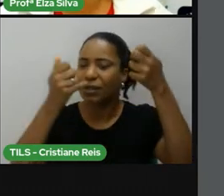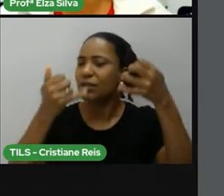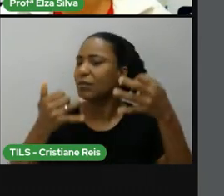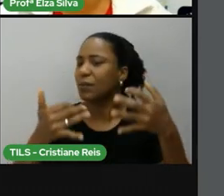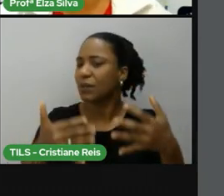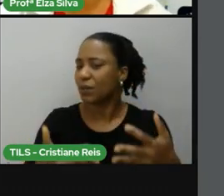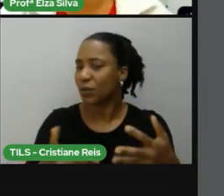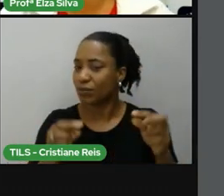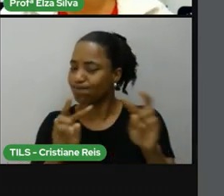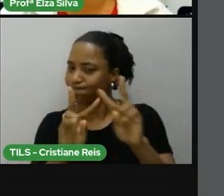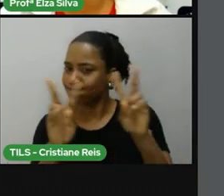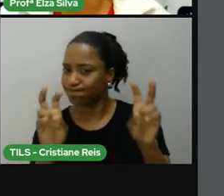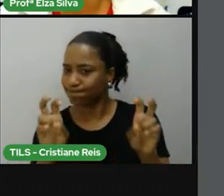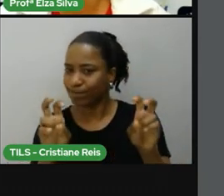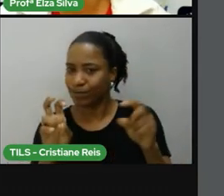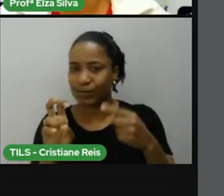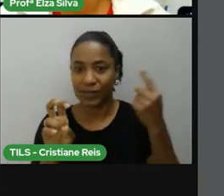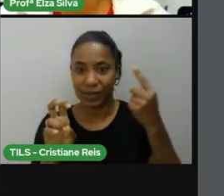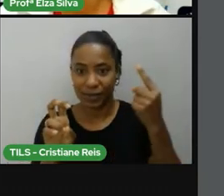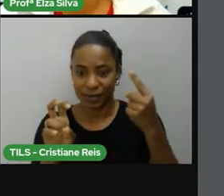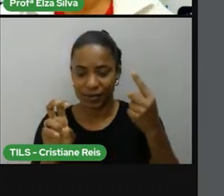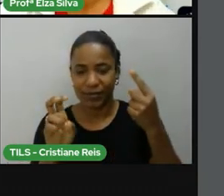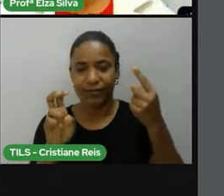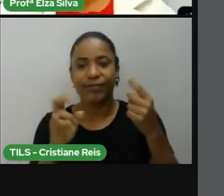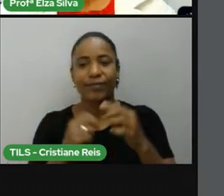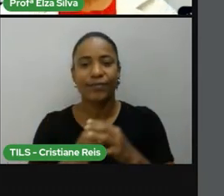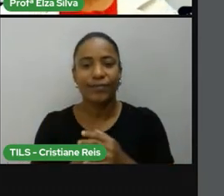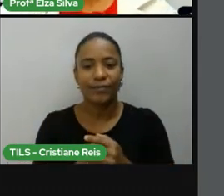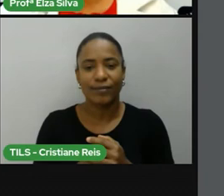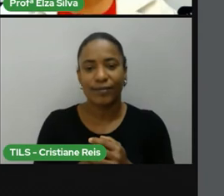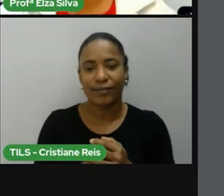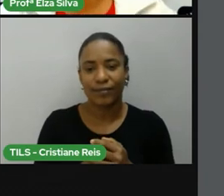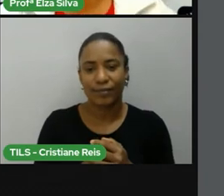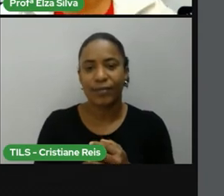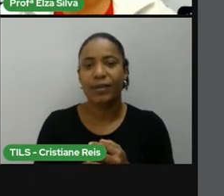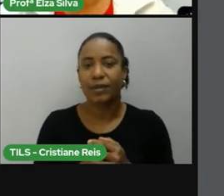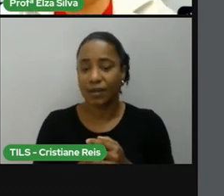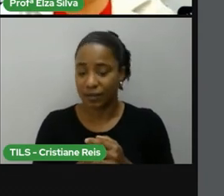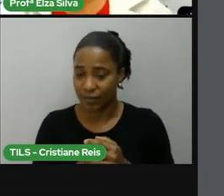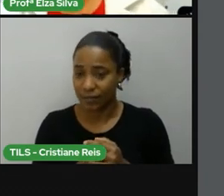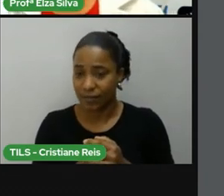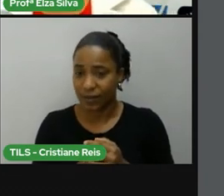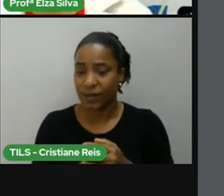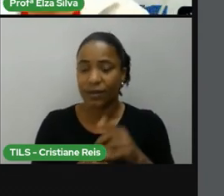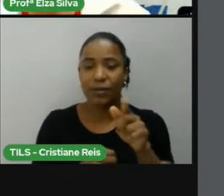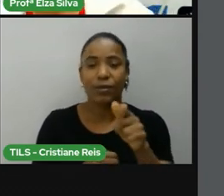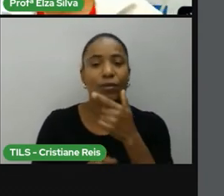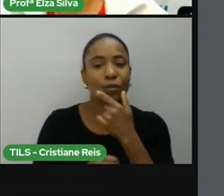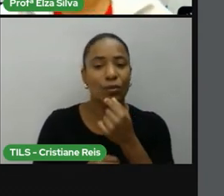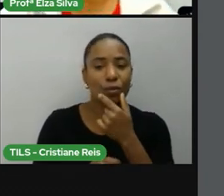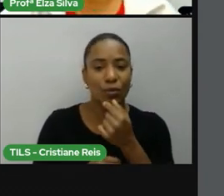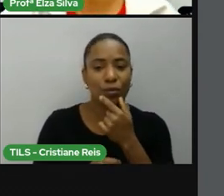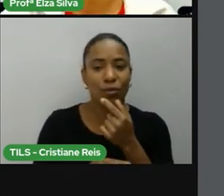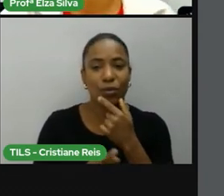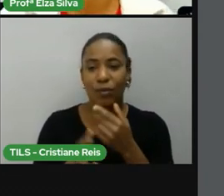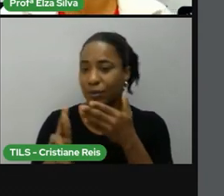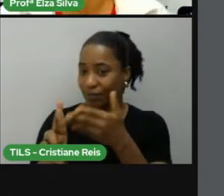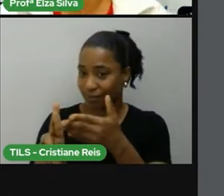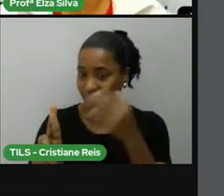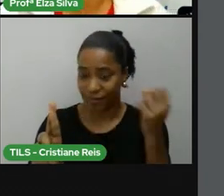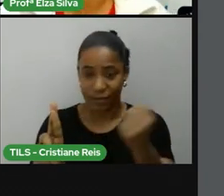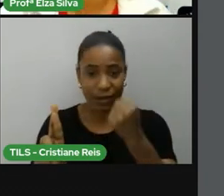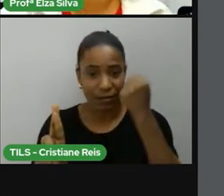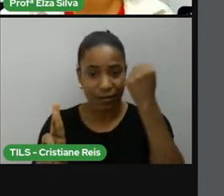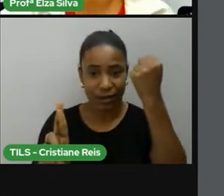conhecida mundialmente. Devido a isto, ele recebeu The Nobel Prize,